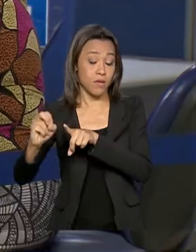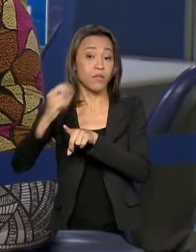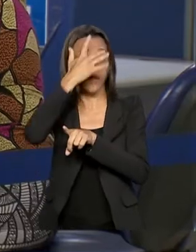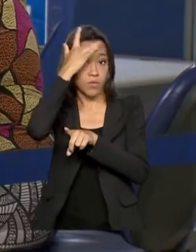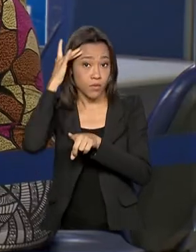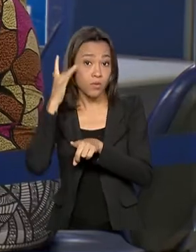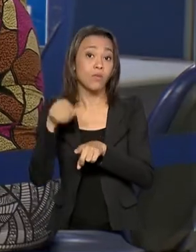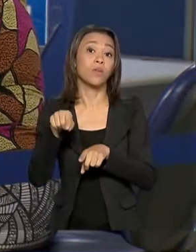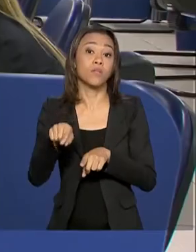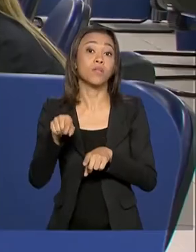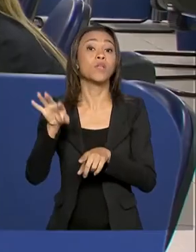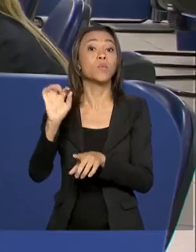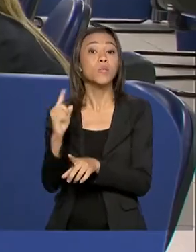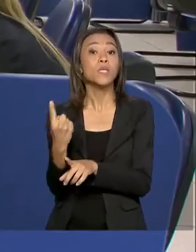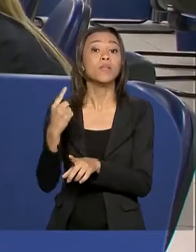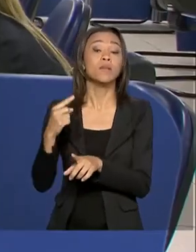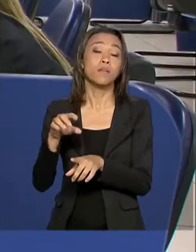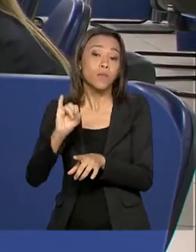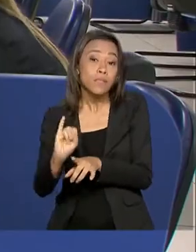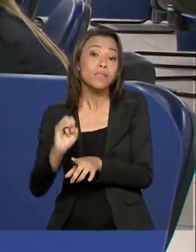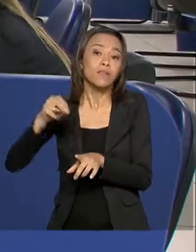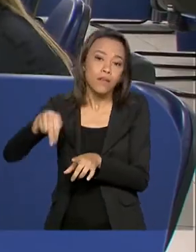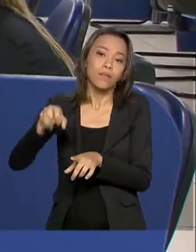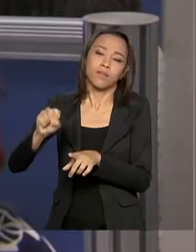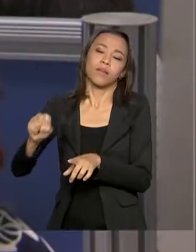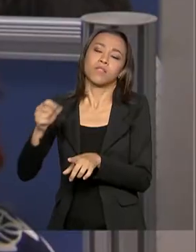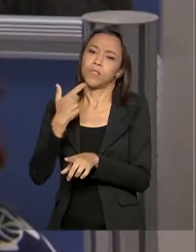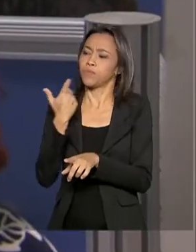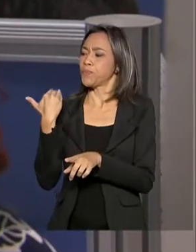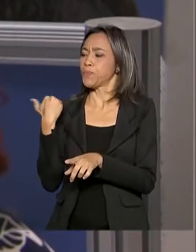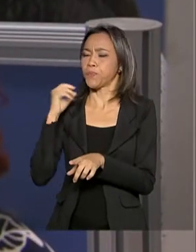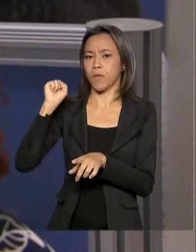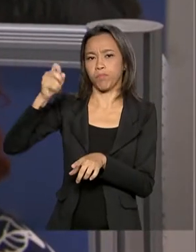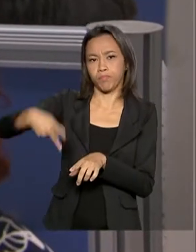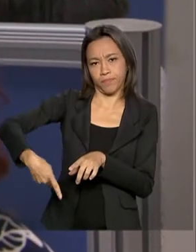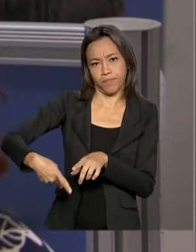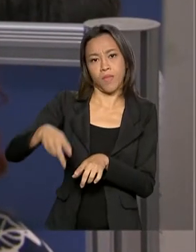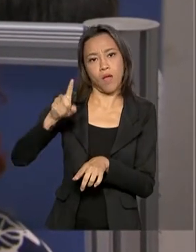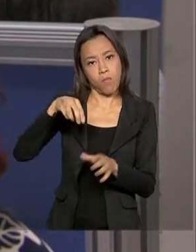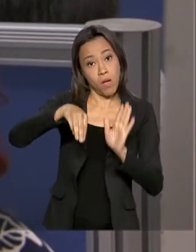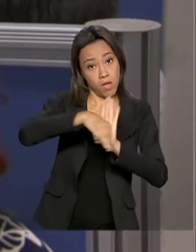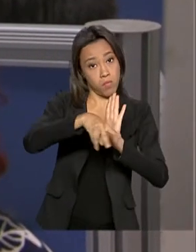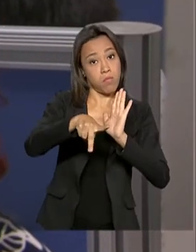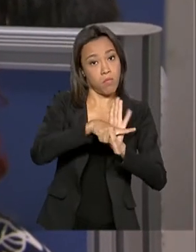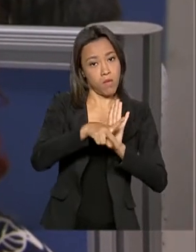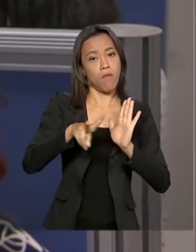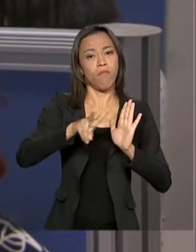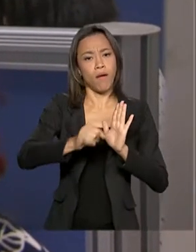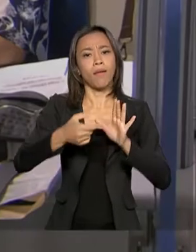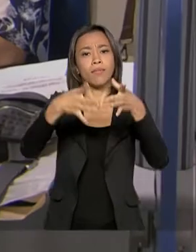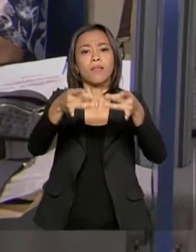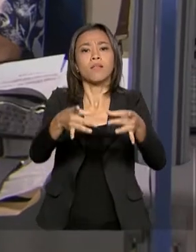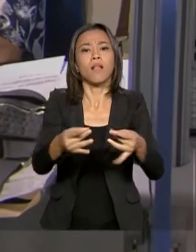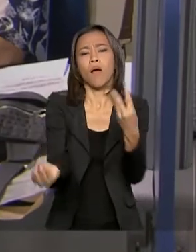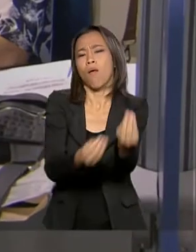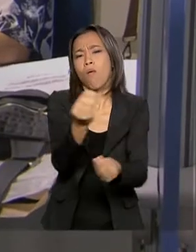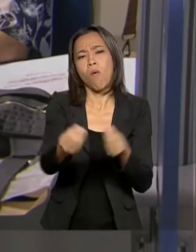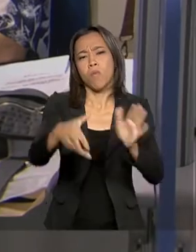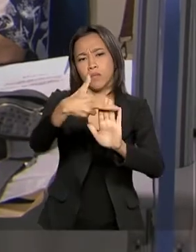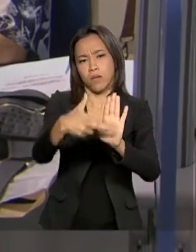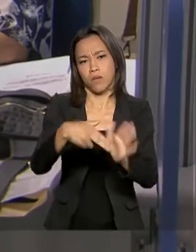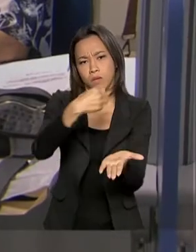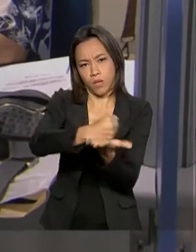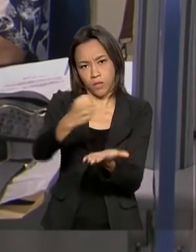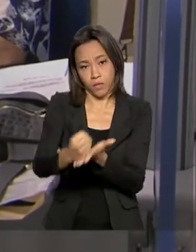do INSS que se aposentaram recentemente. Uma medida provisória vai detalhar essa contratação. Assim como os